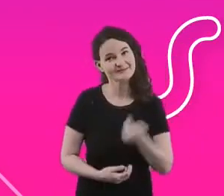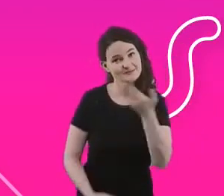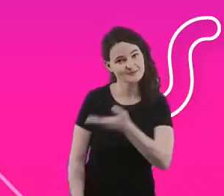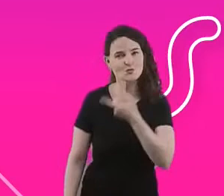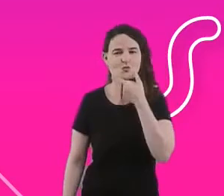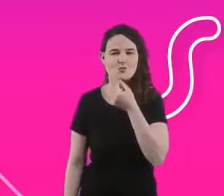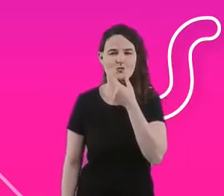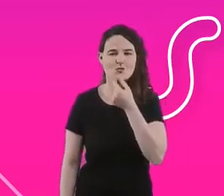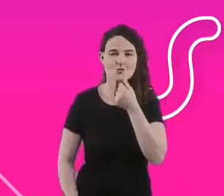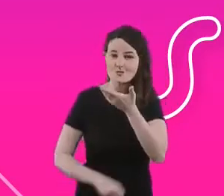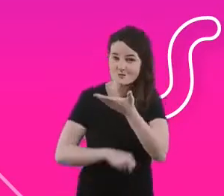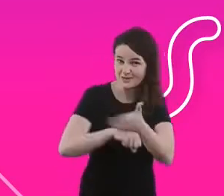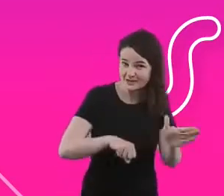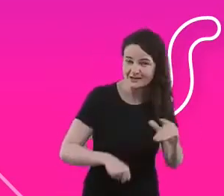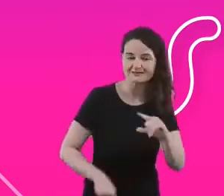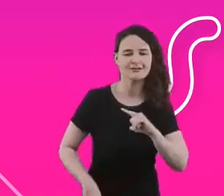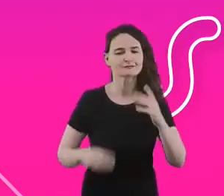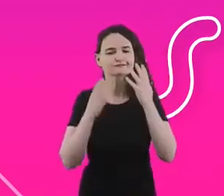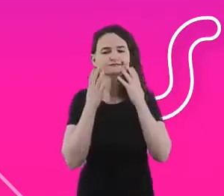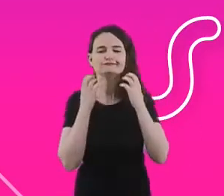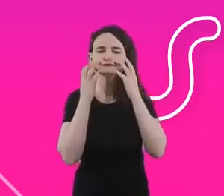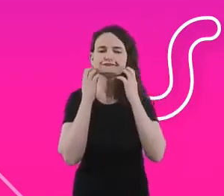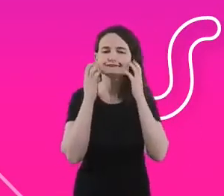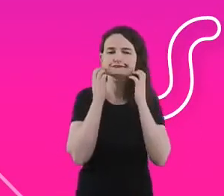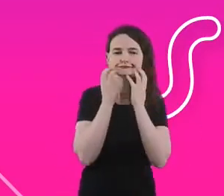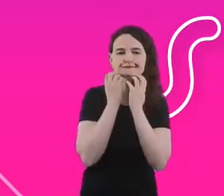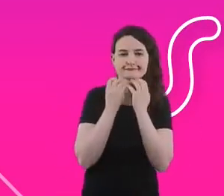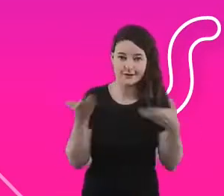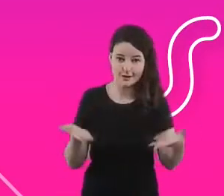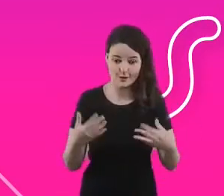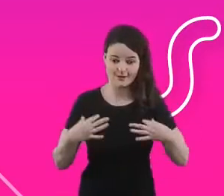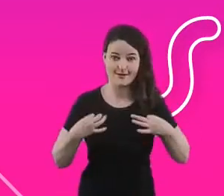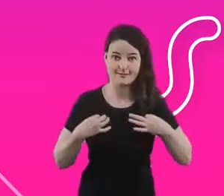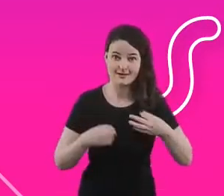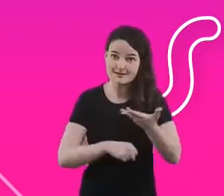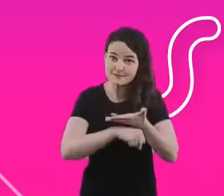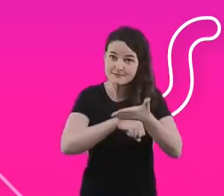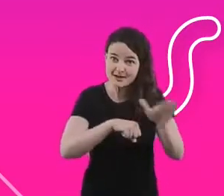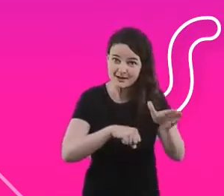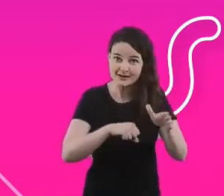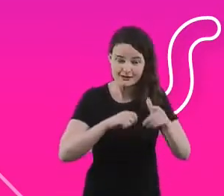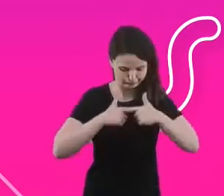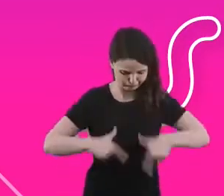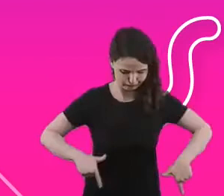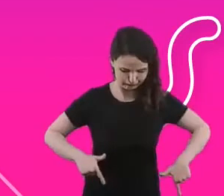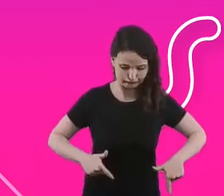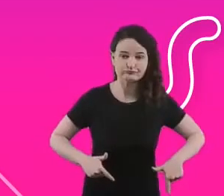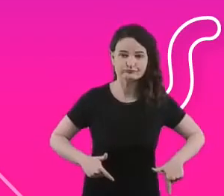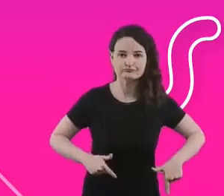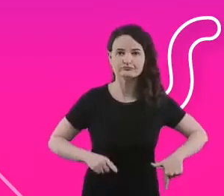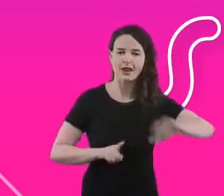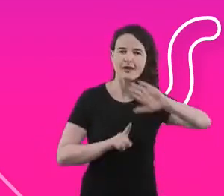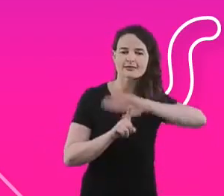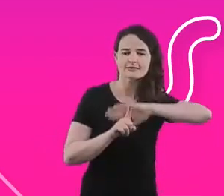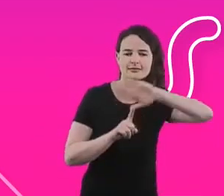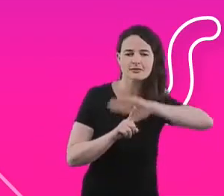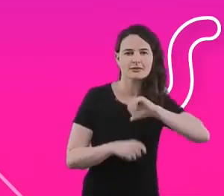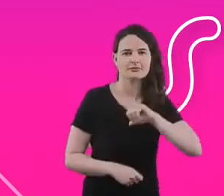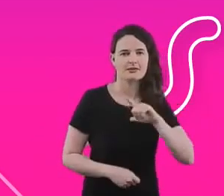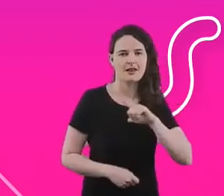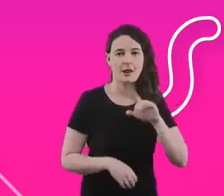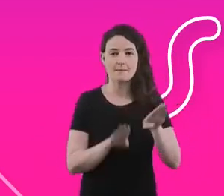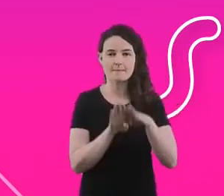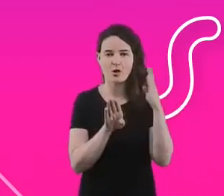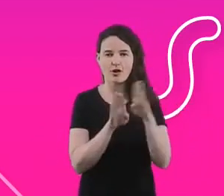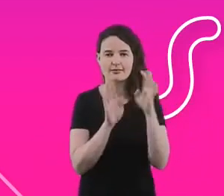tenho uma barba praticamente comprida, estou vestindo uma camiseta branca lisa e atrás de mim tem uma porta de vidro com